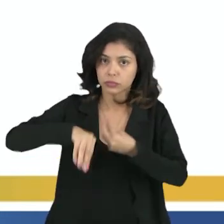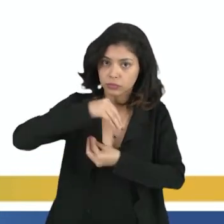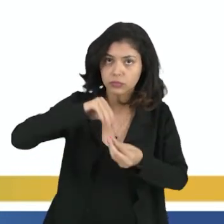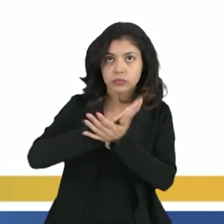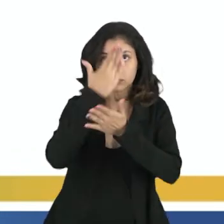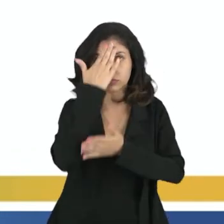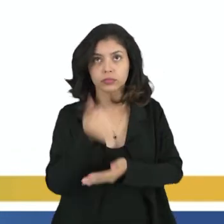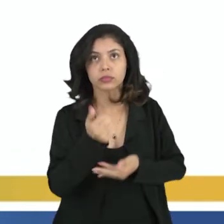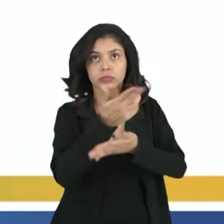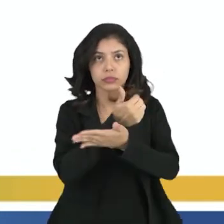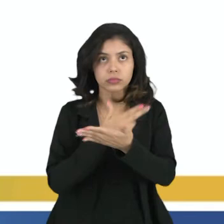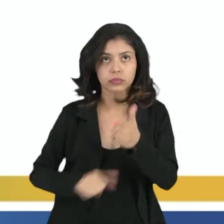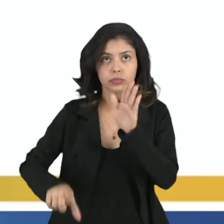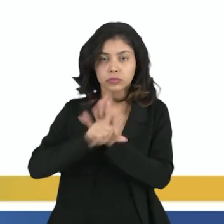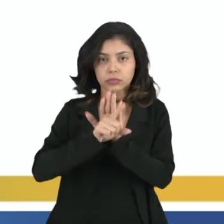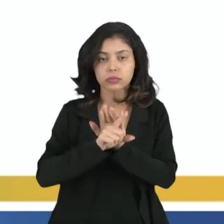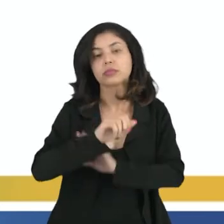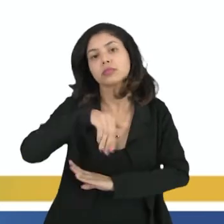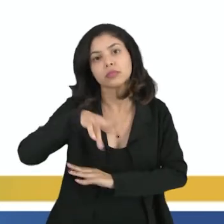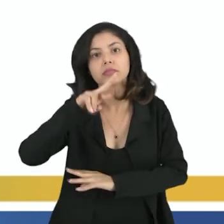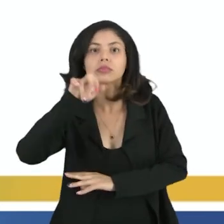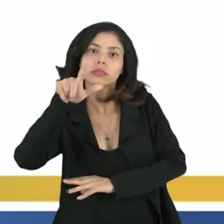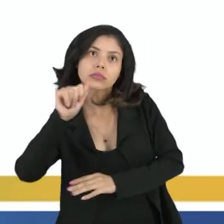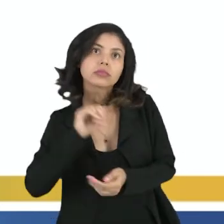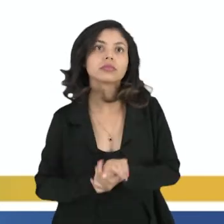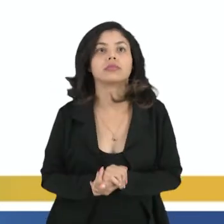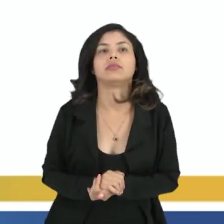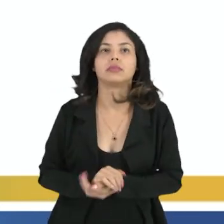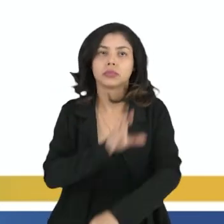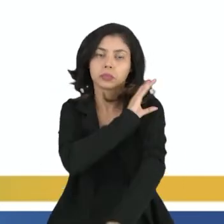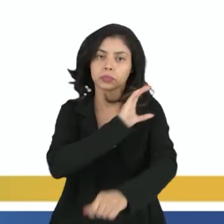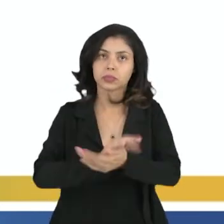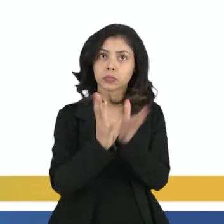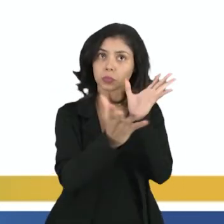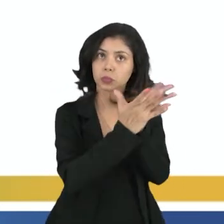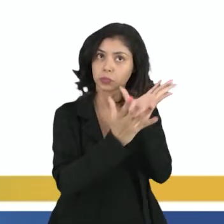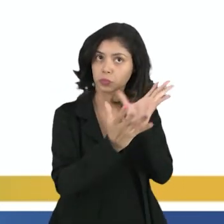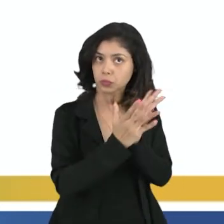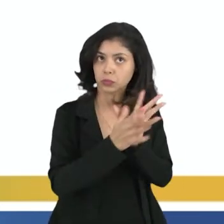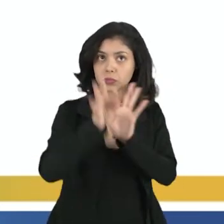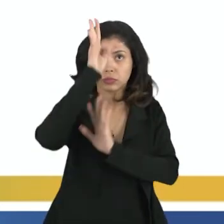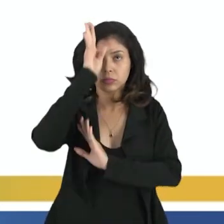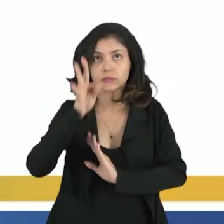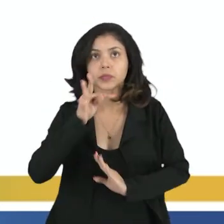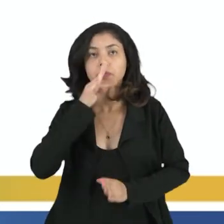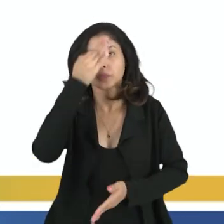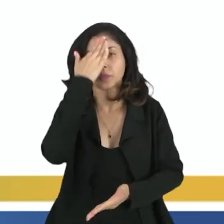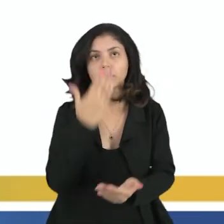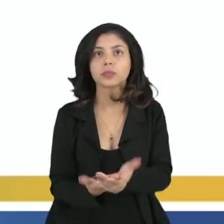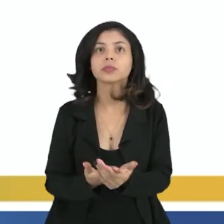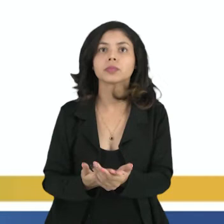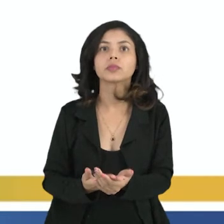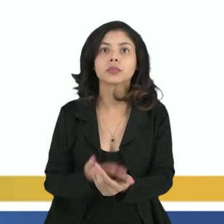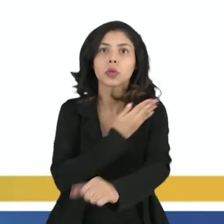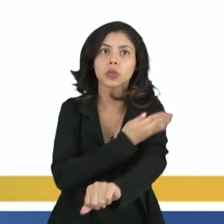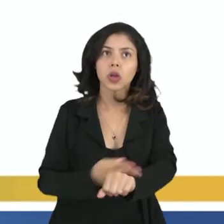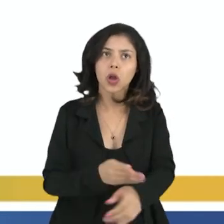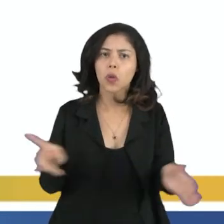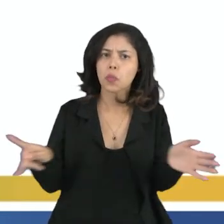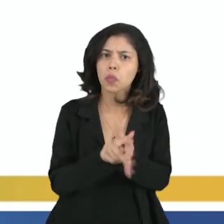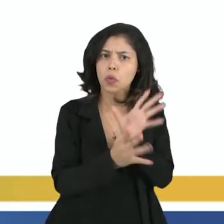saber sobre a arte, as leis e a moral. C. A cultura é conjunto de tradições, crenças e costumes de